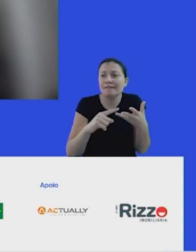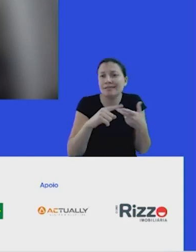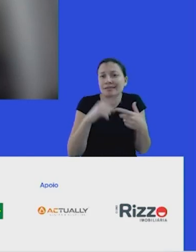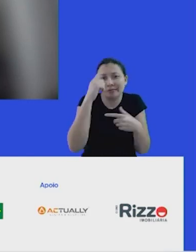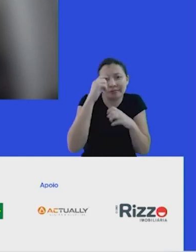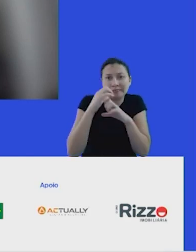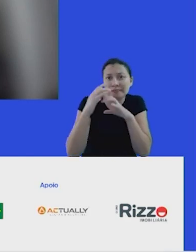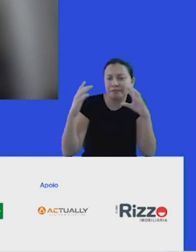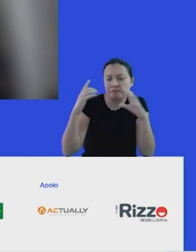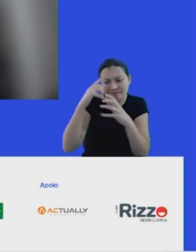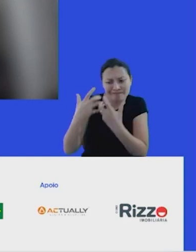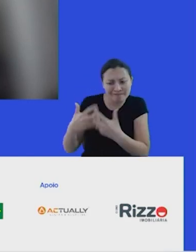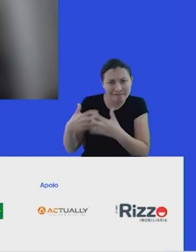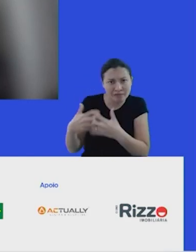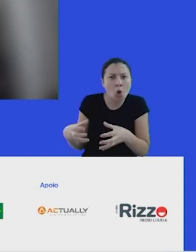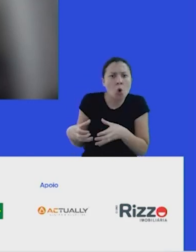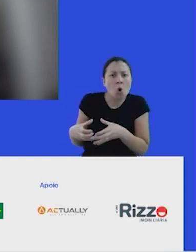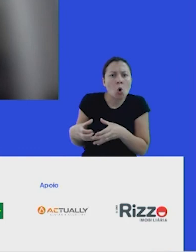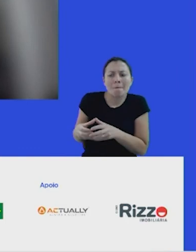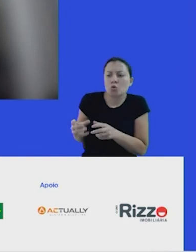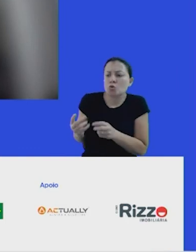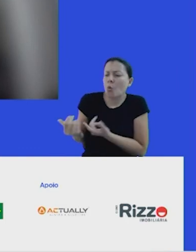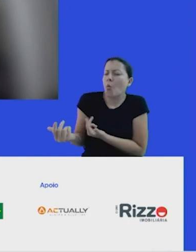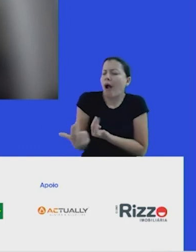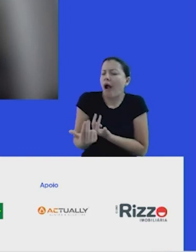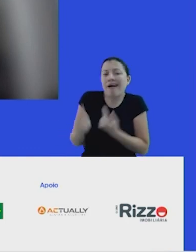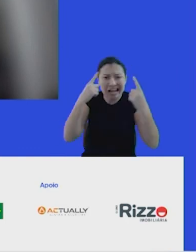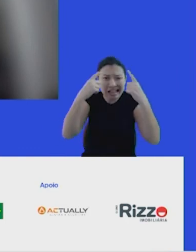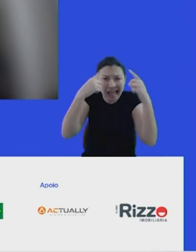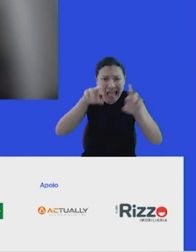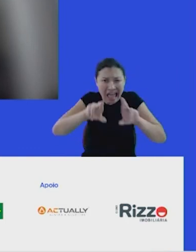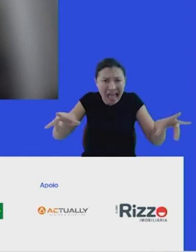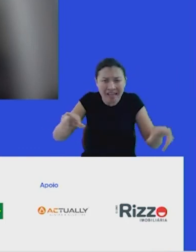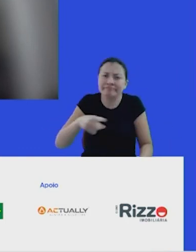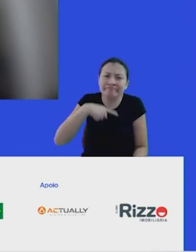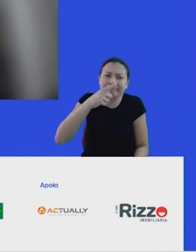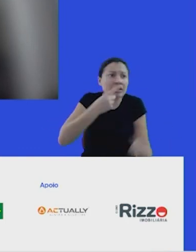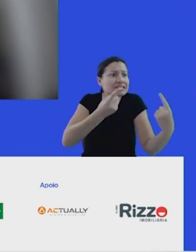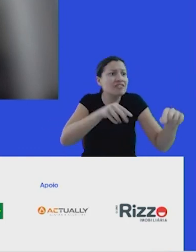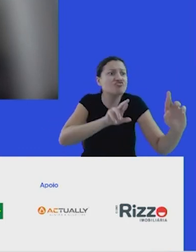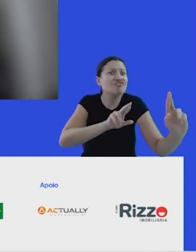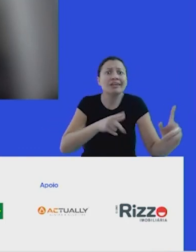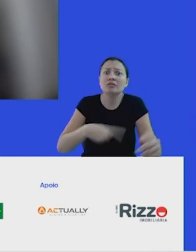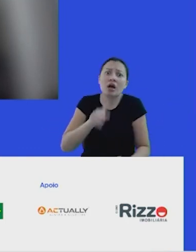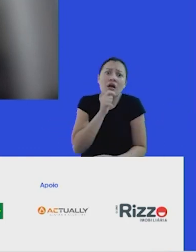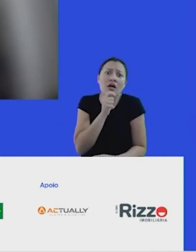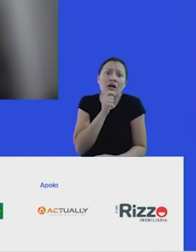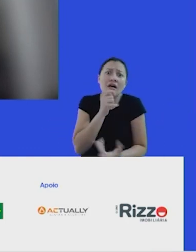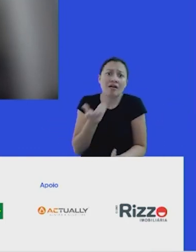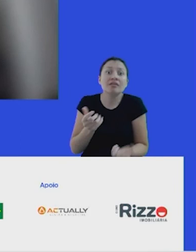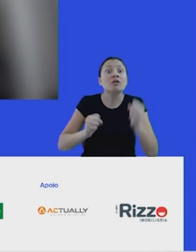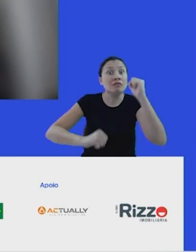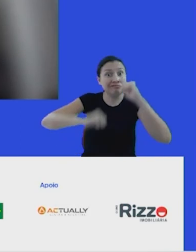homogêneos vão trazer ideias diferentes para esses desafios diferentes que a gente não lidou até então. Então, indústrias que